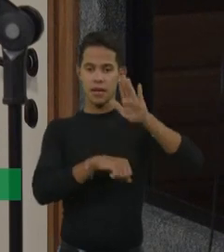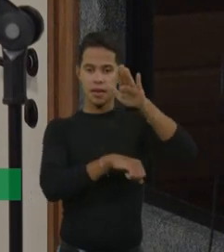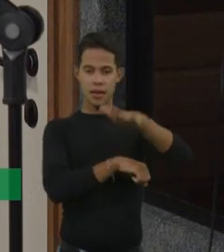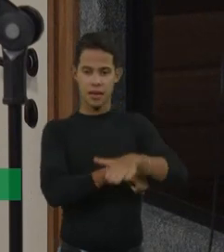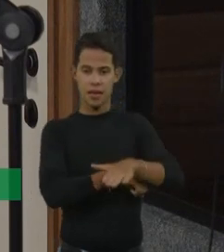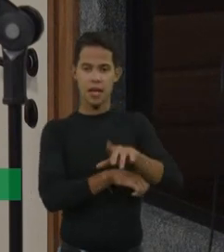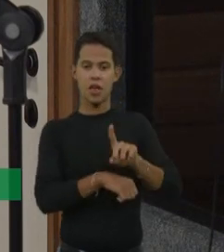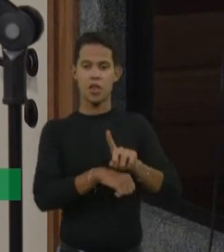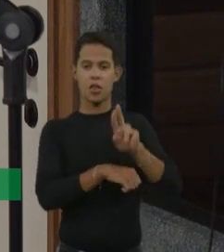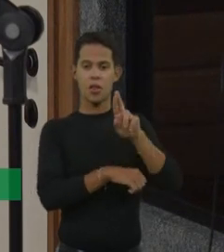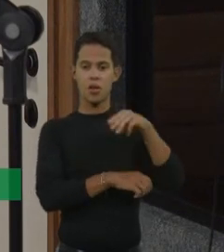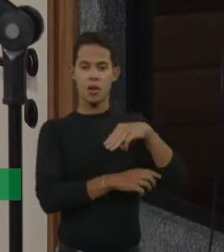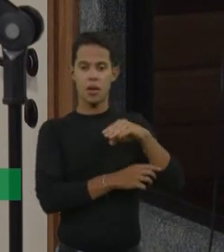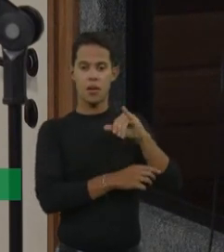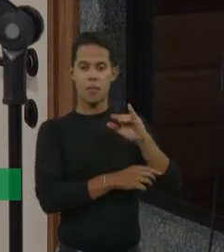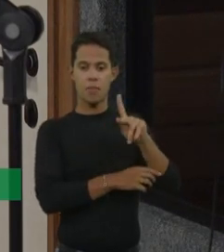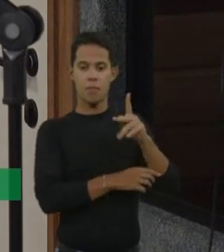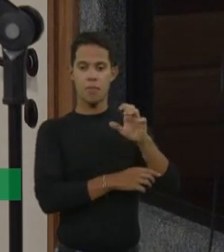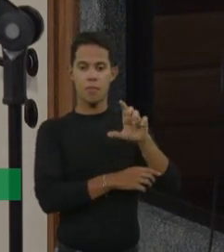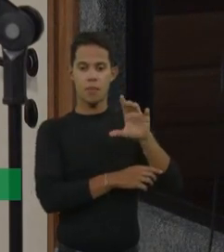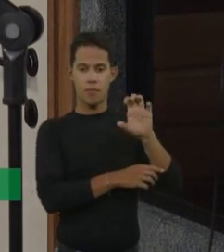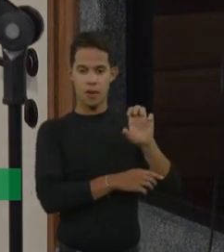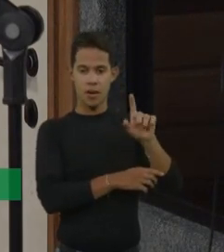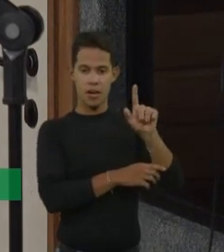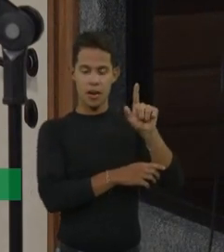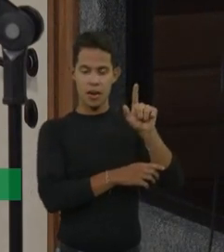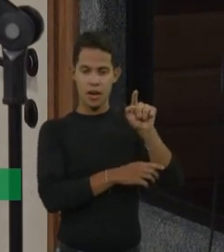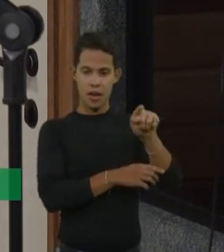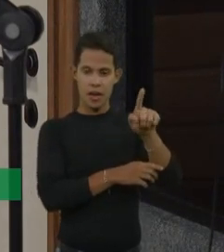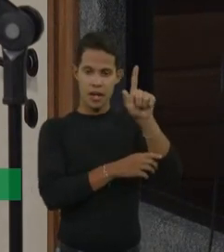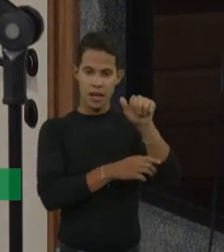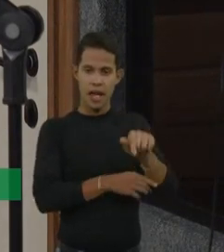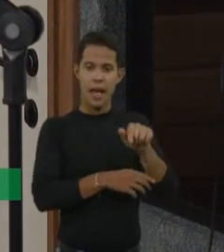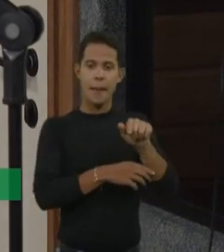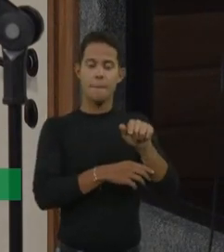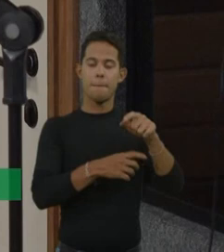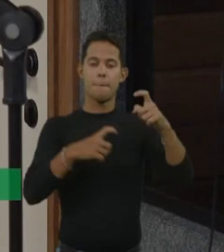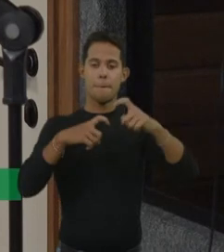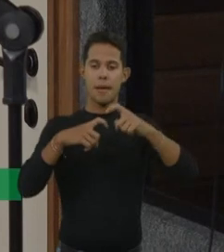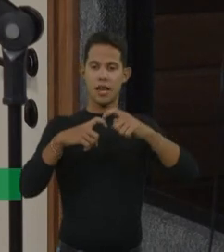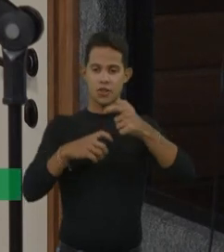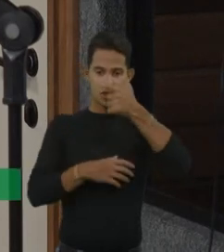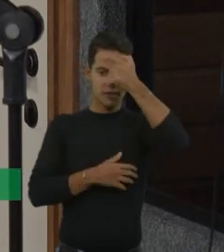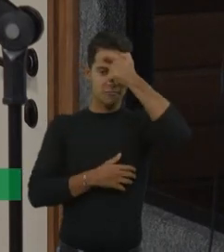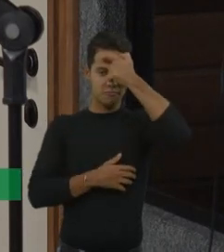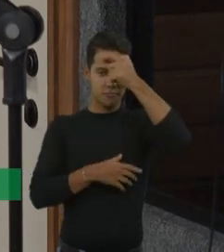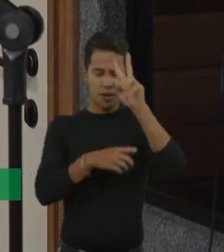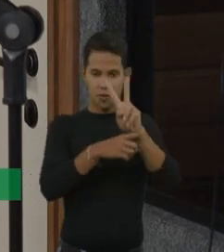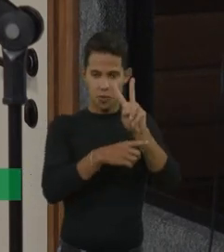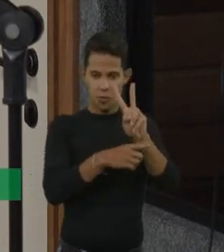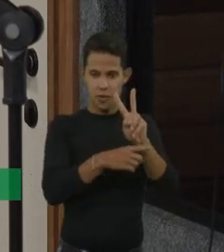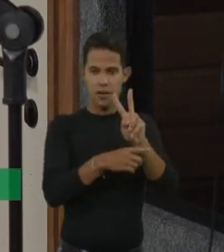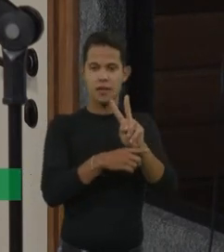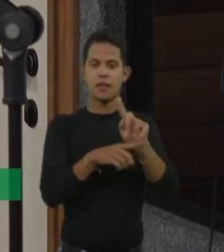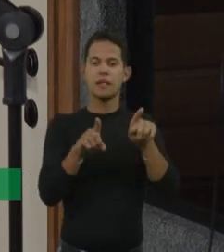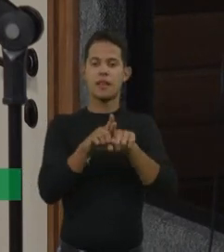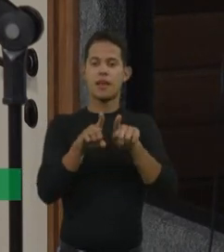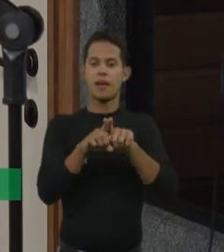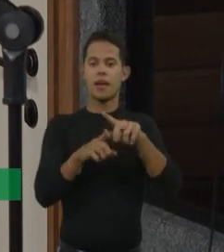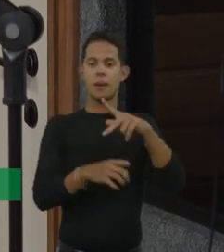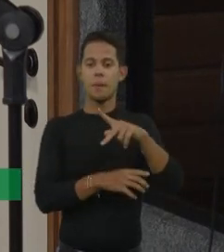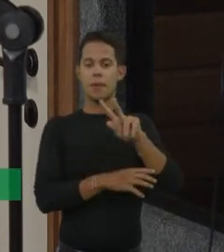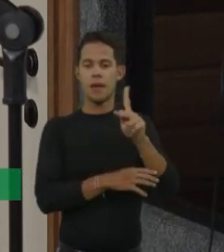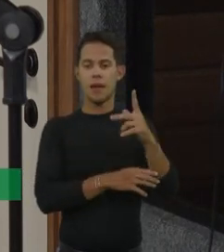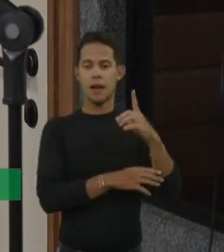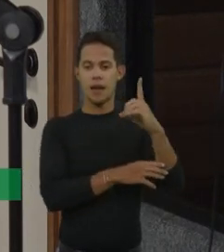doutora Michele Micheline Becker, neurologista infantil do HCPA e HCC e PHD responsável pelo ambulatório